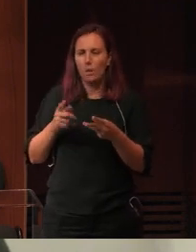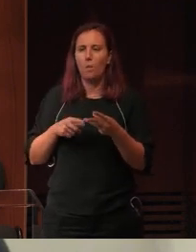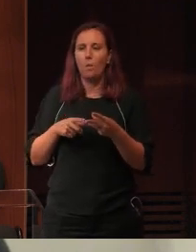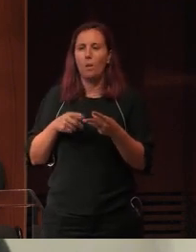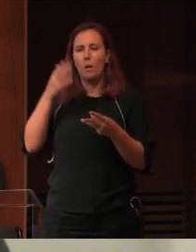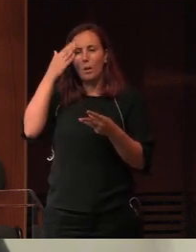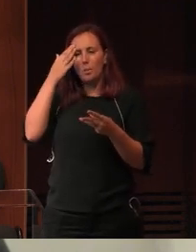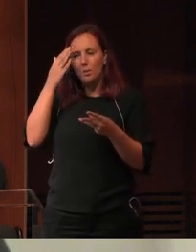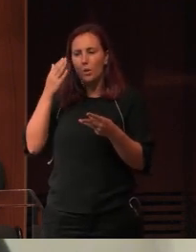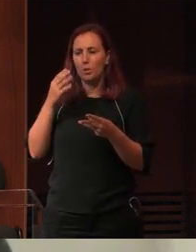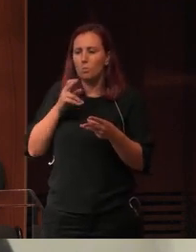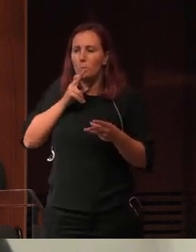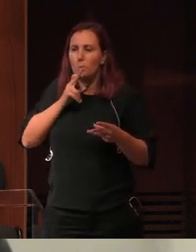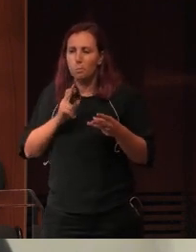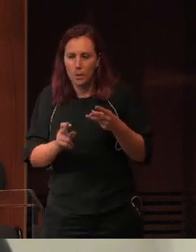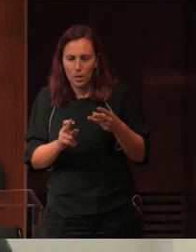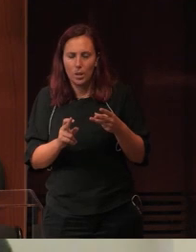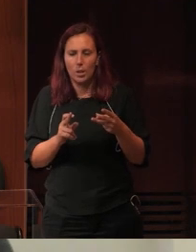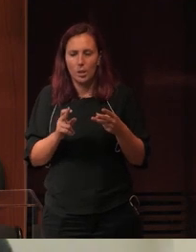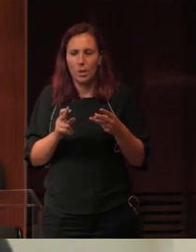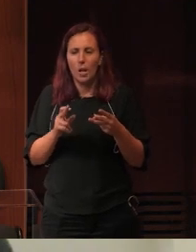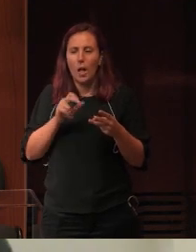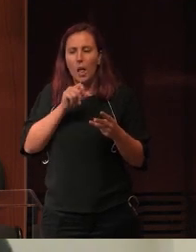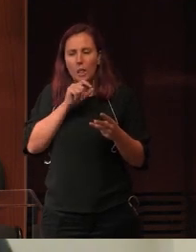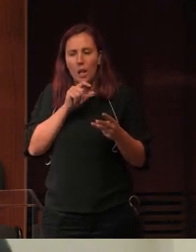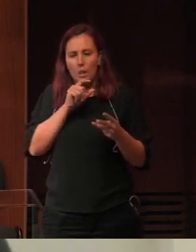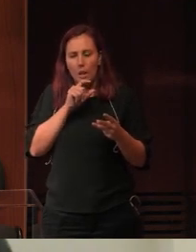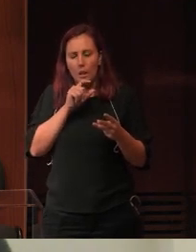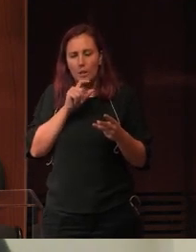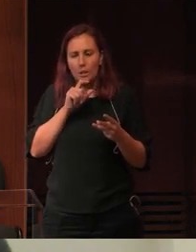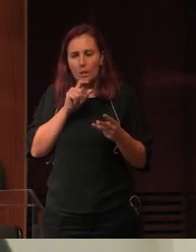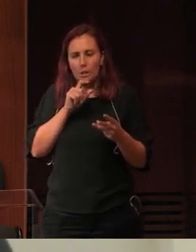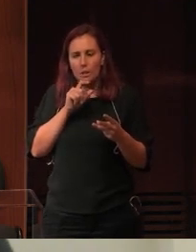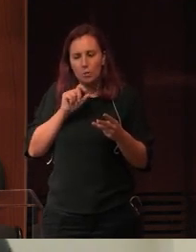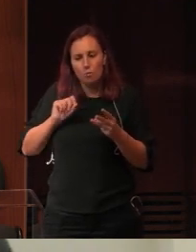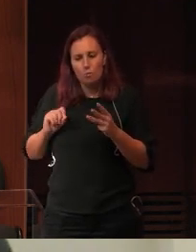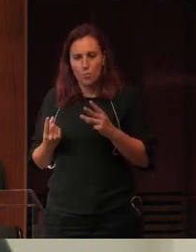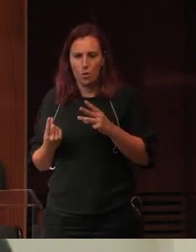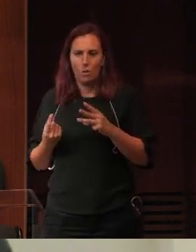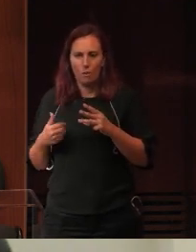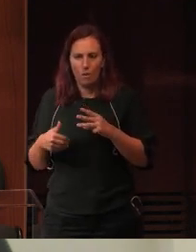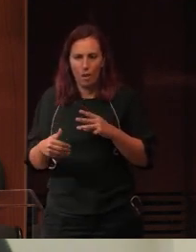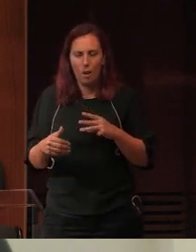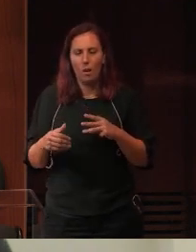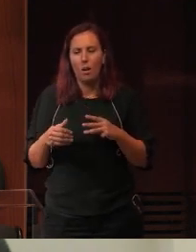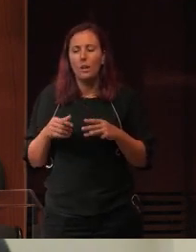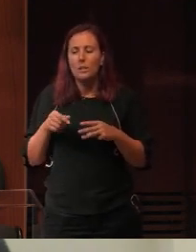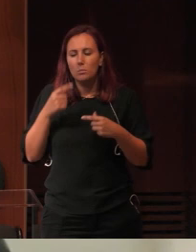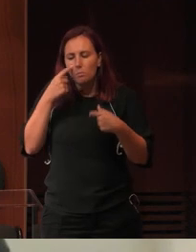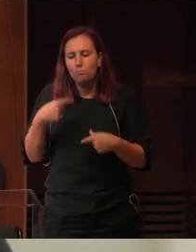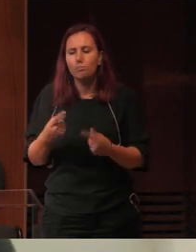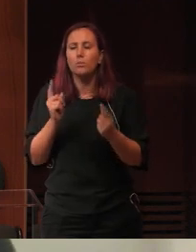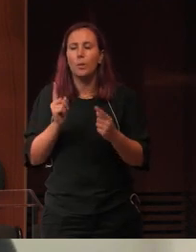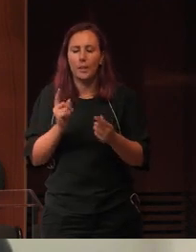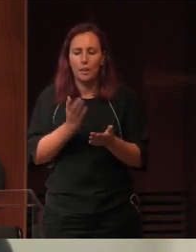de produção de respostas pode ser tornada cada vez mais rápida. Isto mostra-nos que o papel da